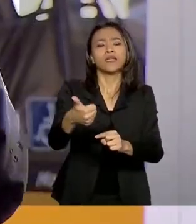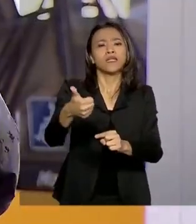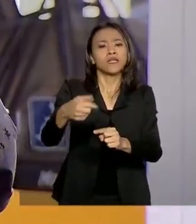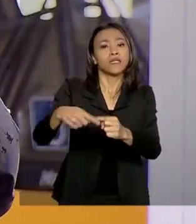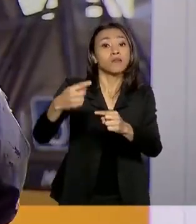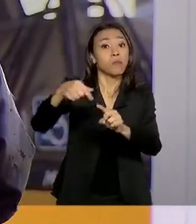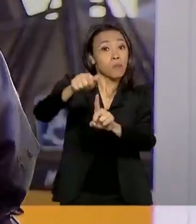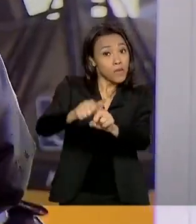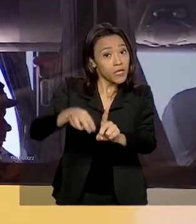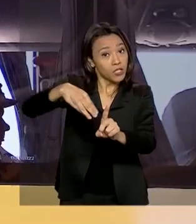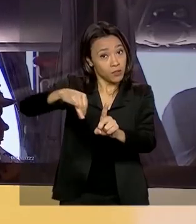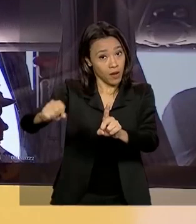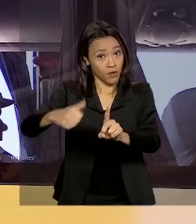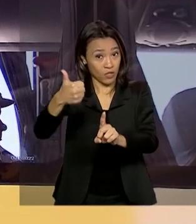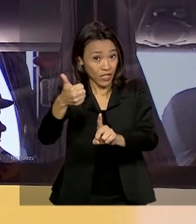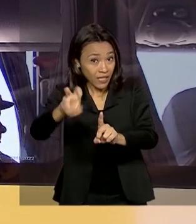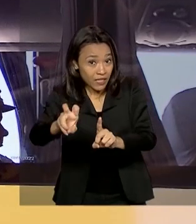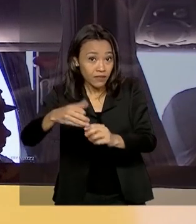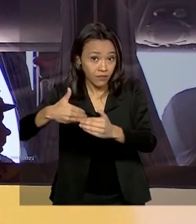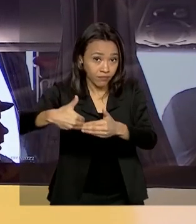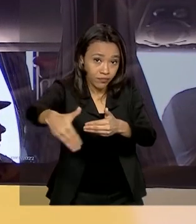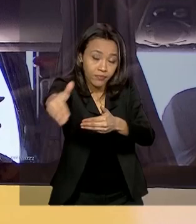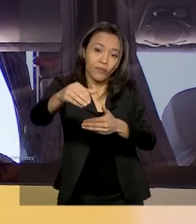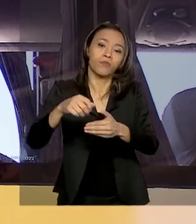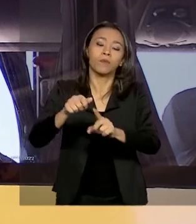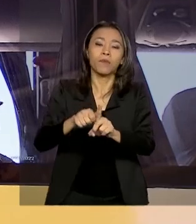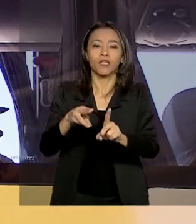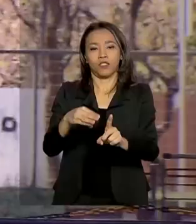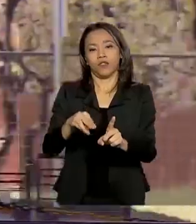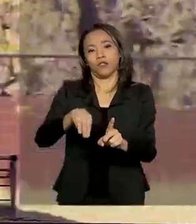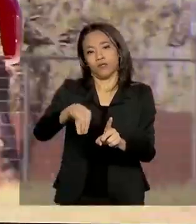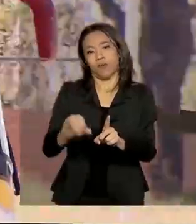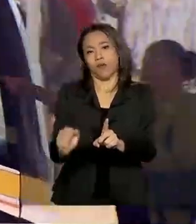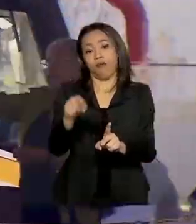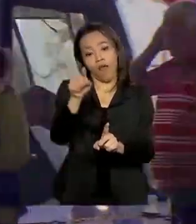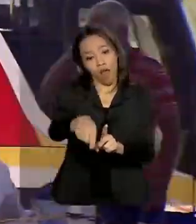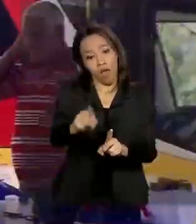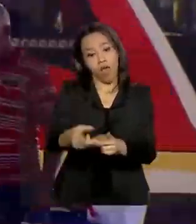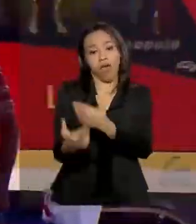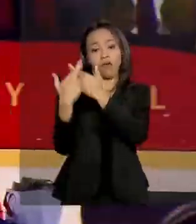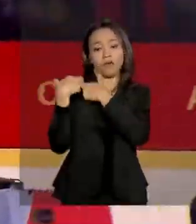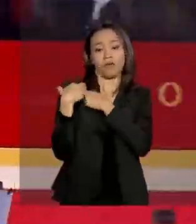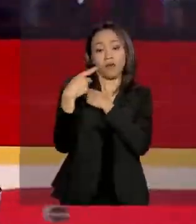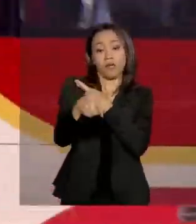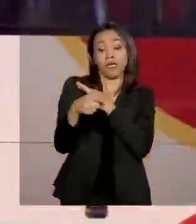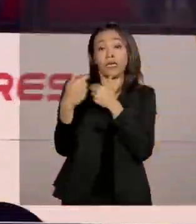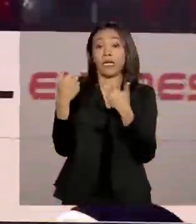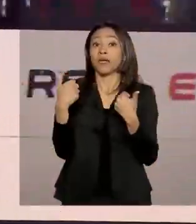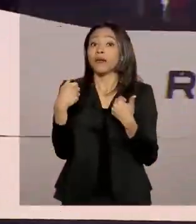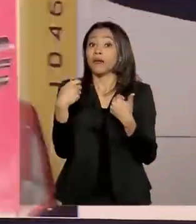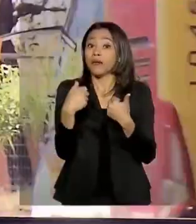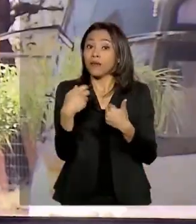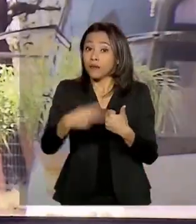o transporte de enfrentamento e semi-urbano em região de fronteira, realizado por empresas brasileiras e estrangeiras. Música